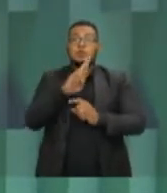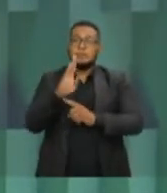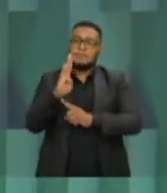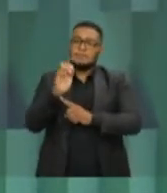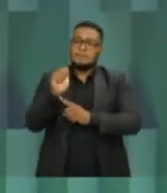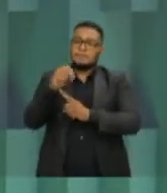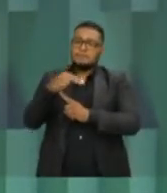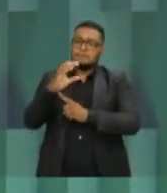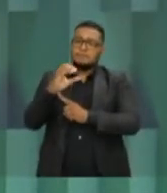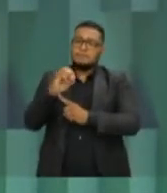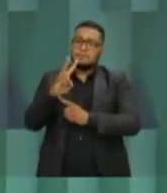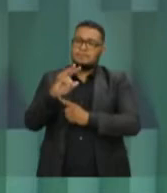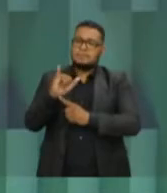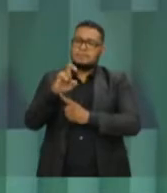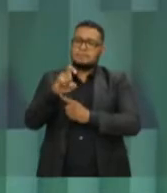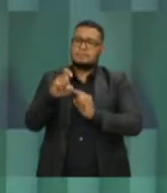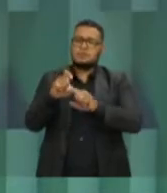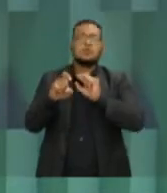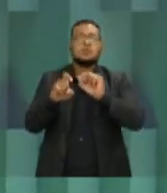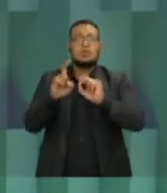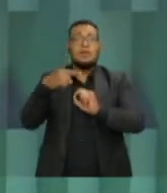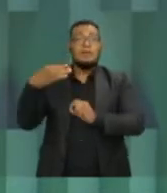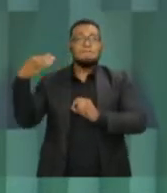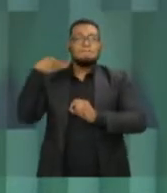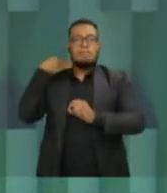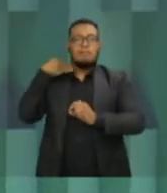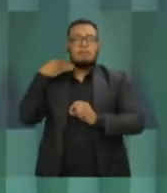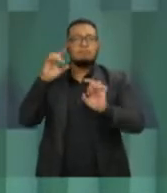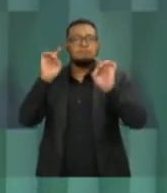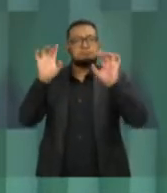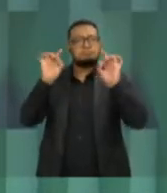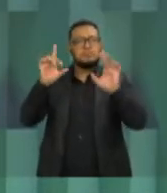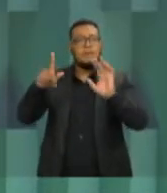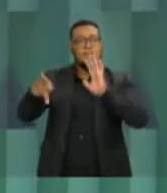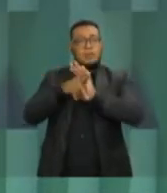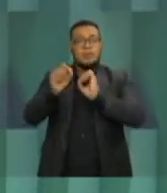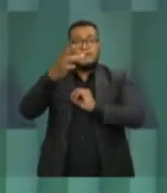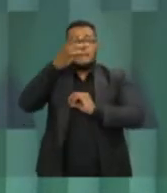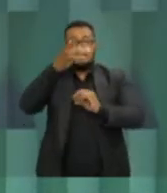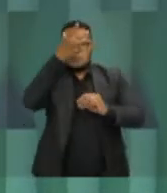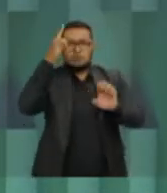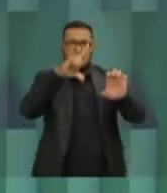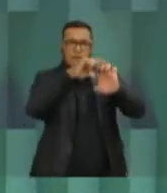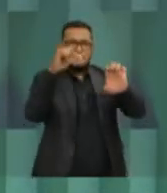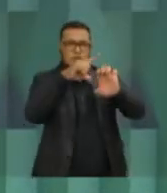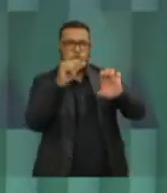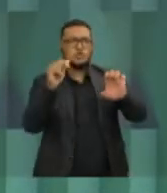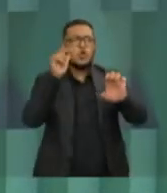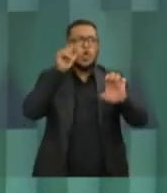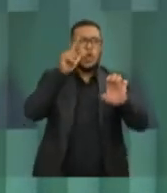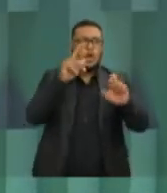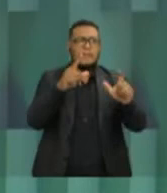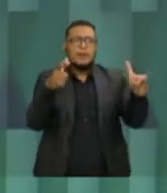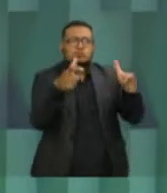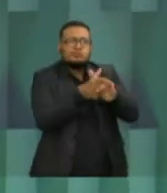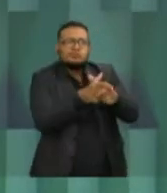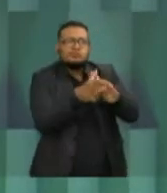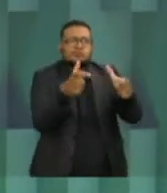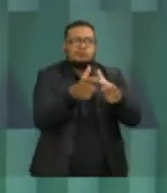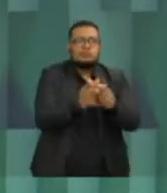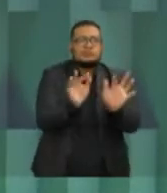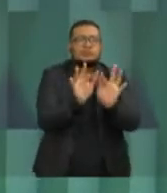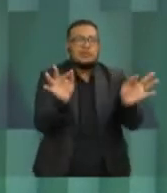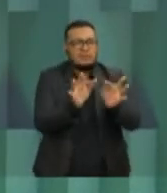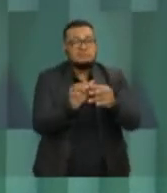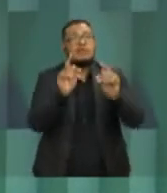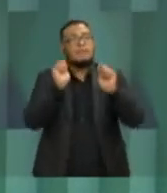comunitário, que tem o objetivo de garantir pequenos financiamentos para os negócios que estão com dificuldade e para os jovens abrirem os seus pequenos